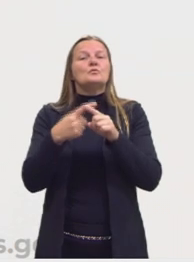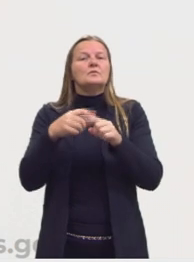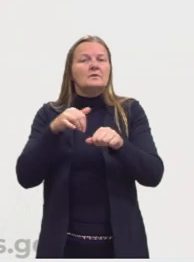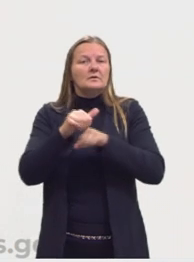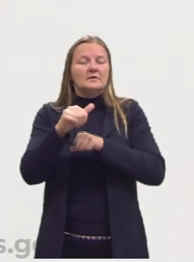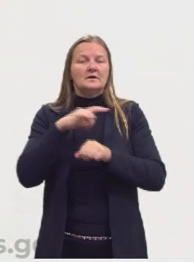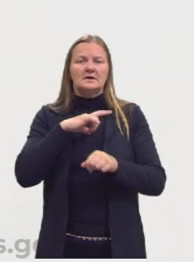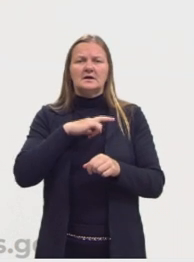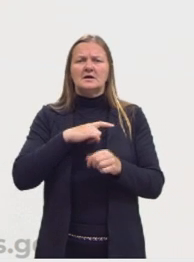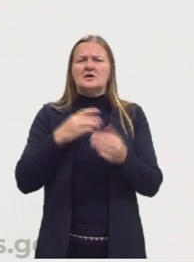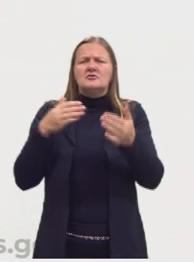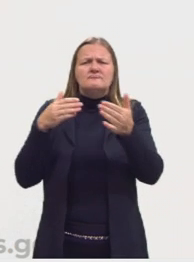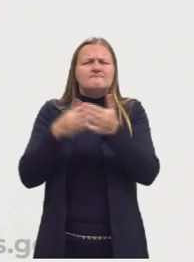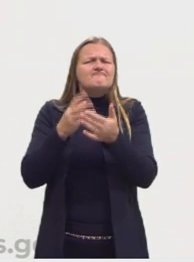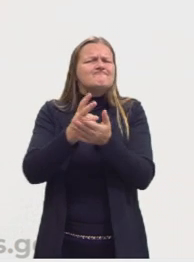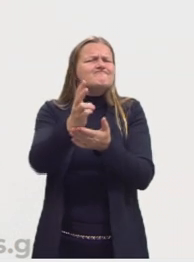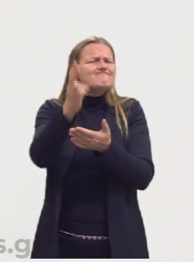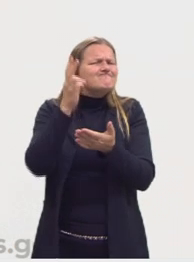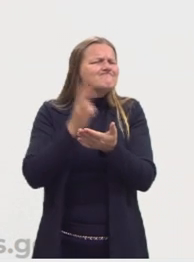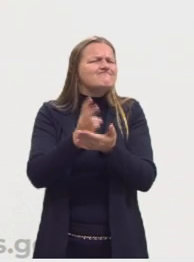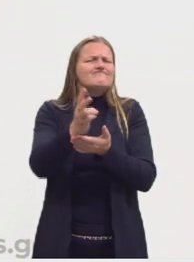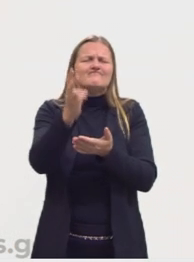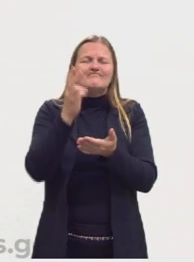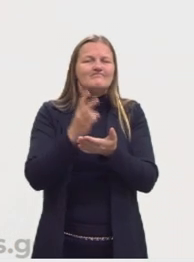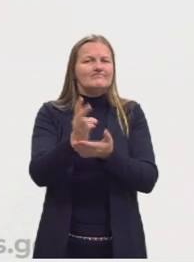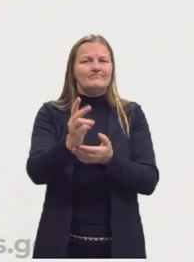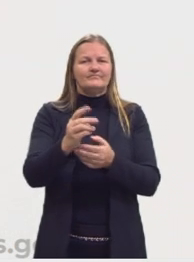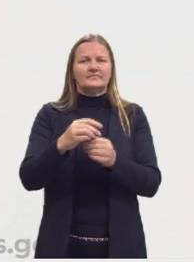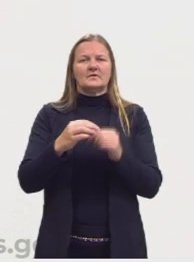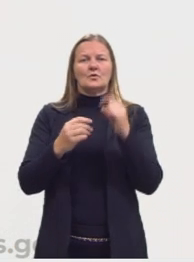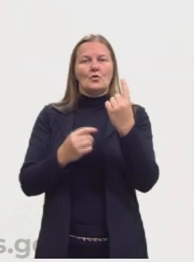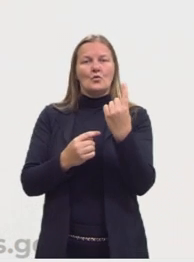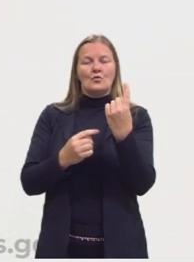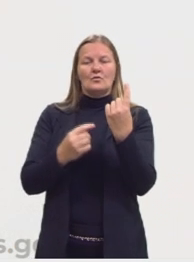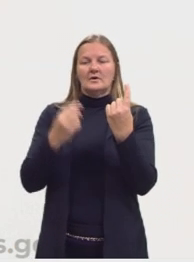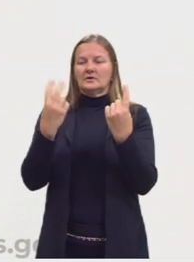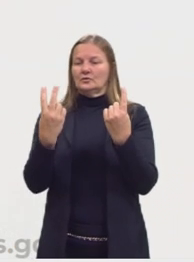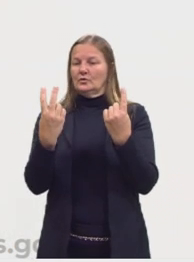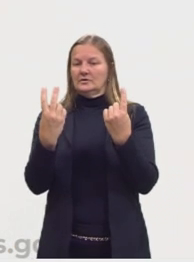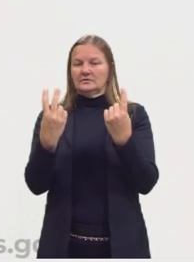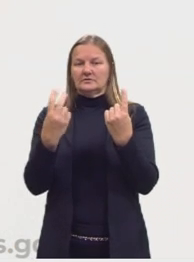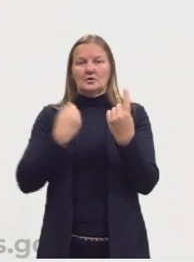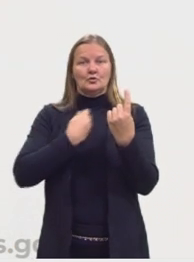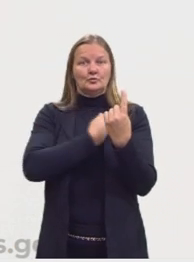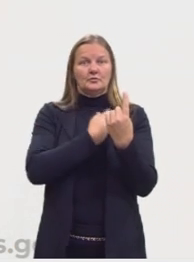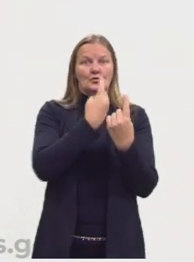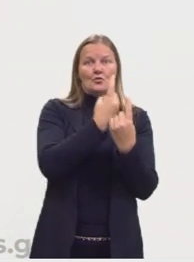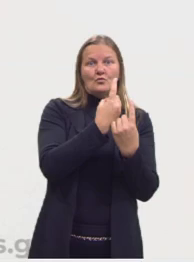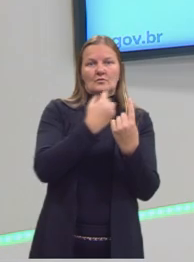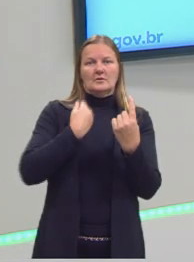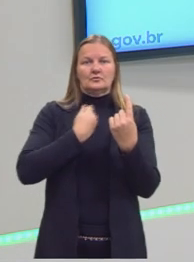existem infinitos números que se encaixam, então, entre o 1 e o 2, no intervalo dos reais.